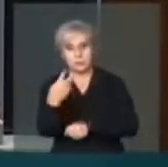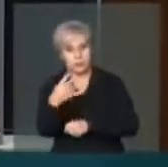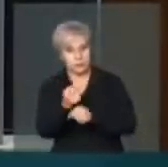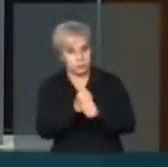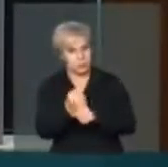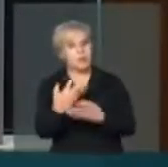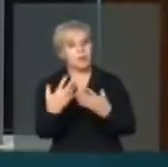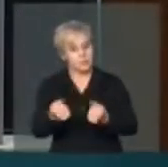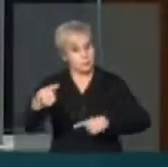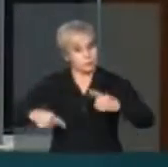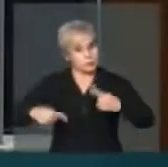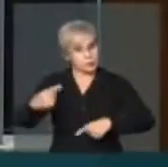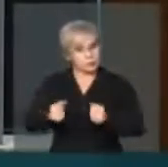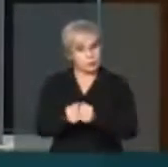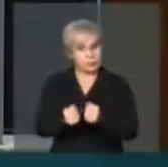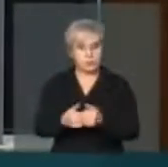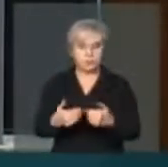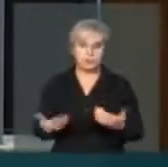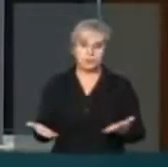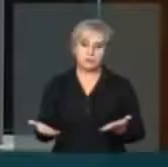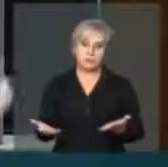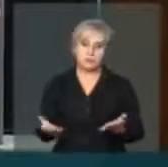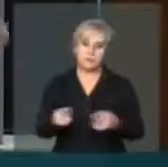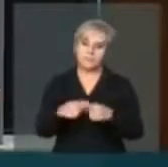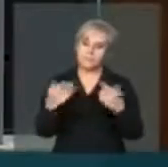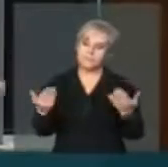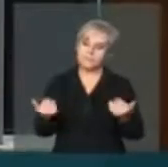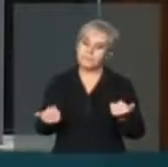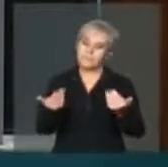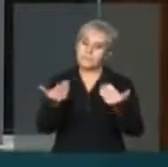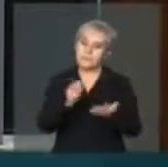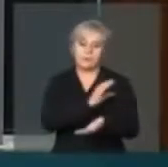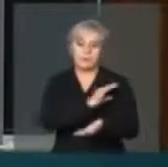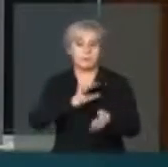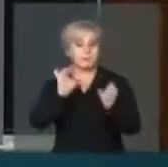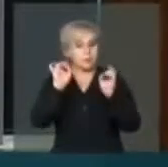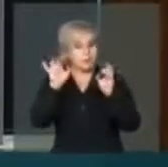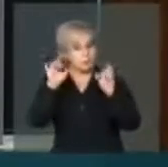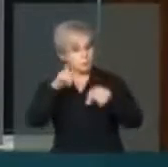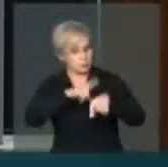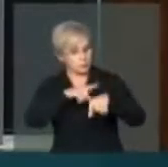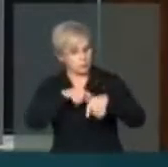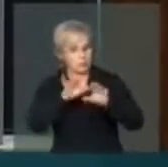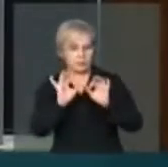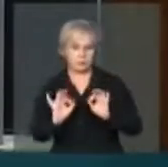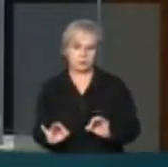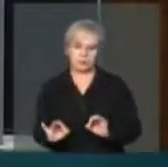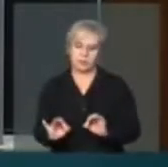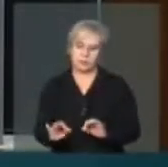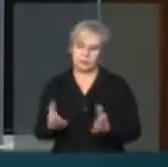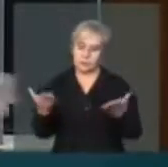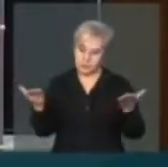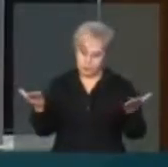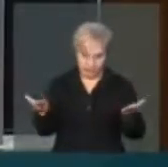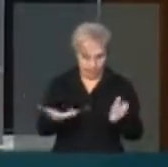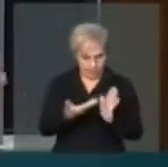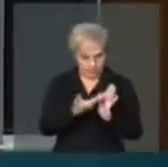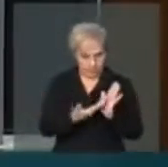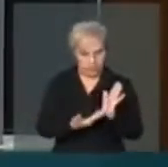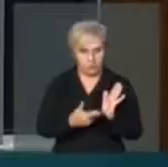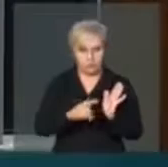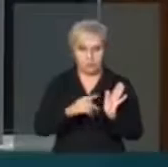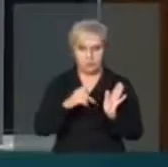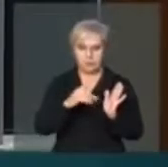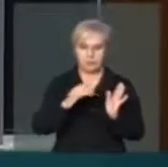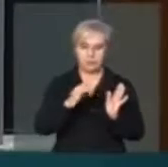Vamos ter essa oportunidade. Mas vamos ter essa oportunidade em uma comissão específica para isso, no momento apropriado. Nós temos aqui, portanto,